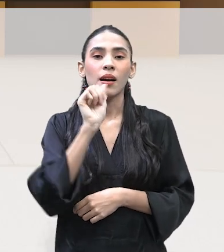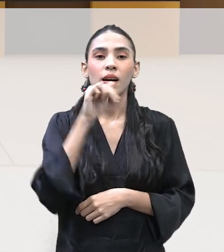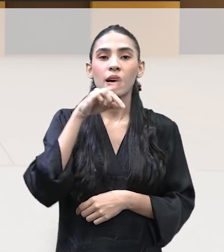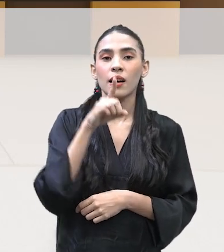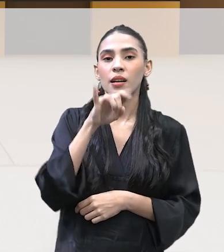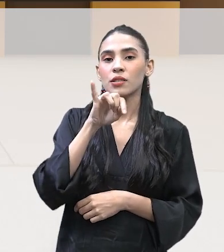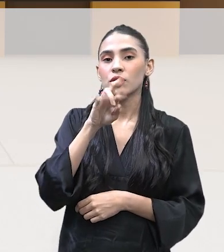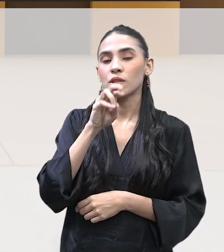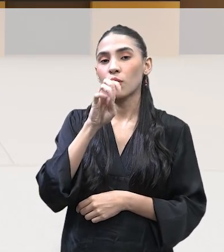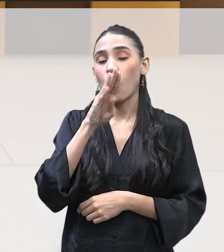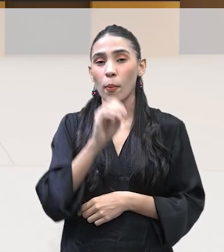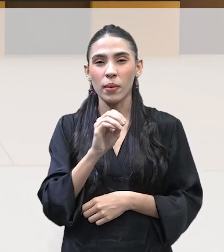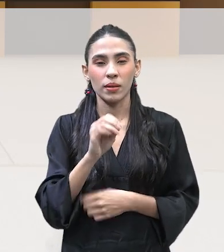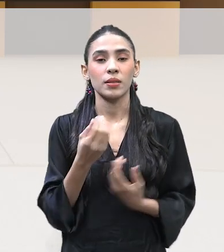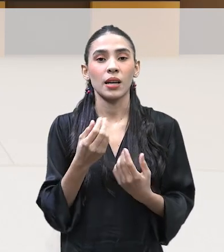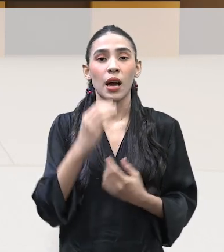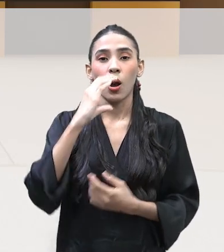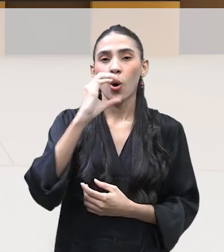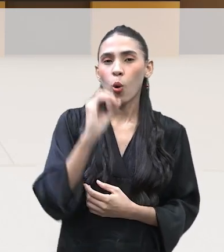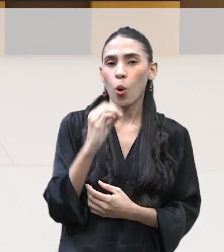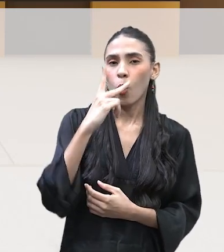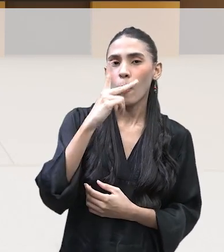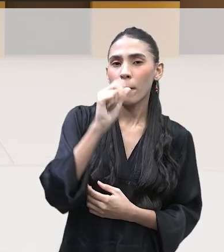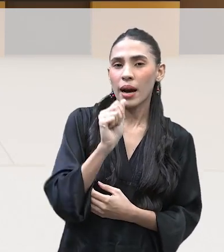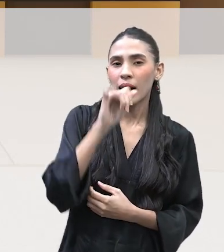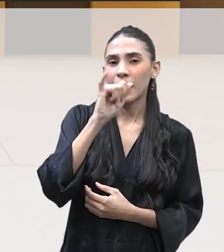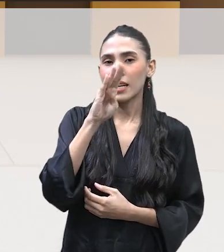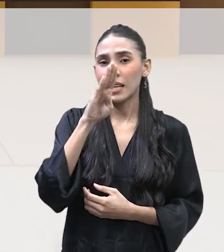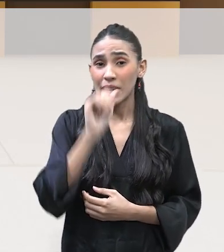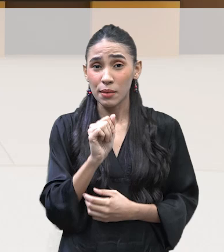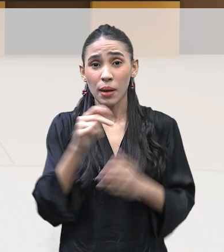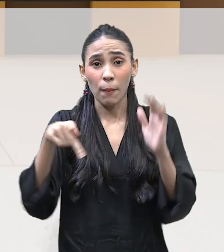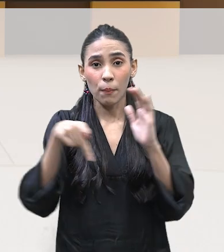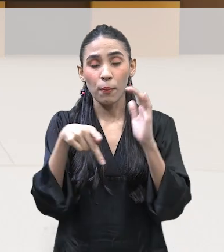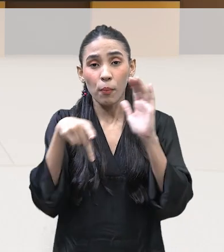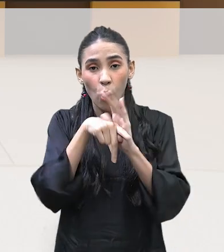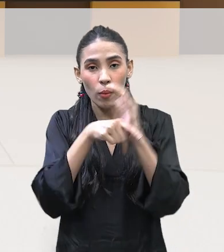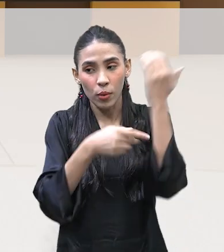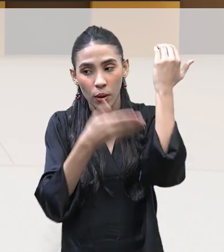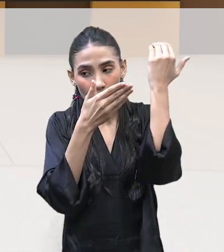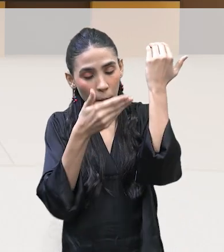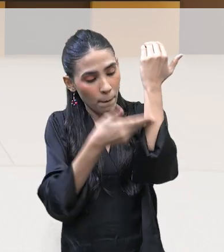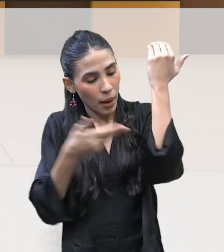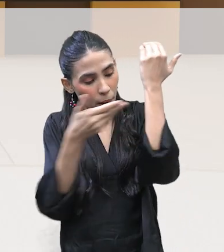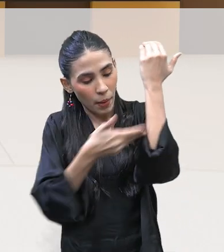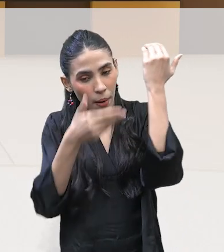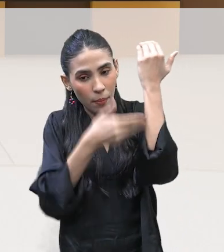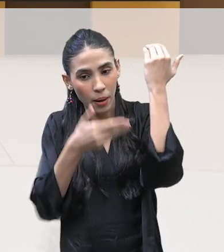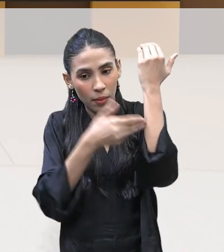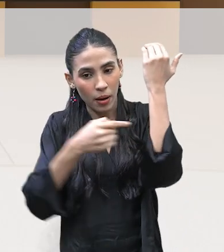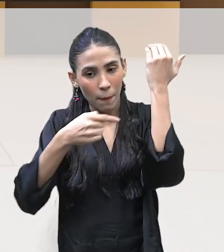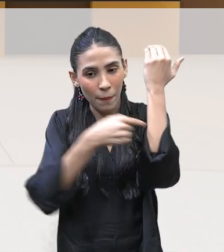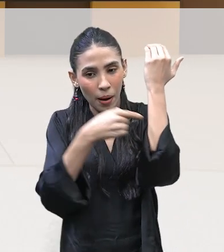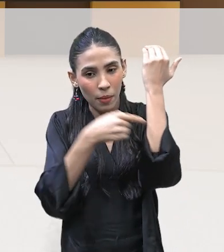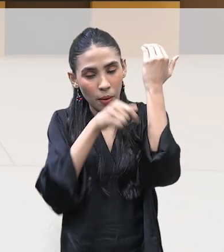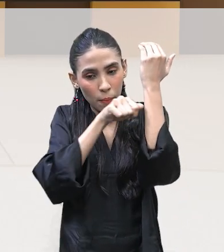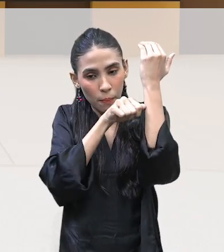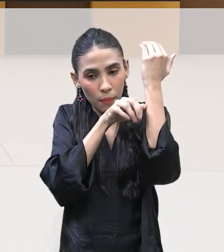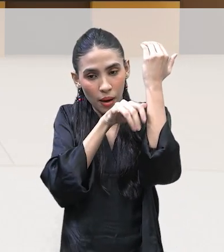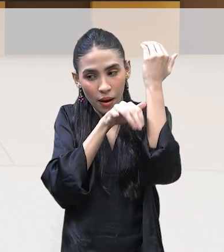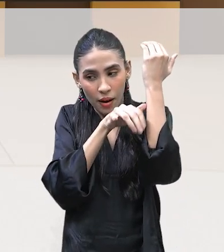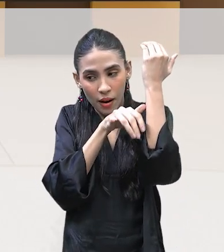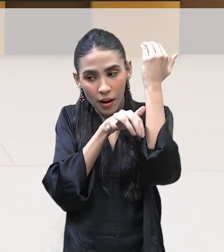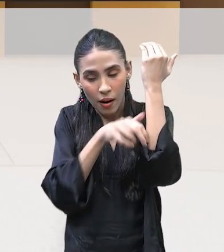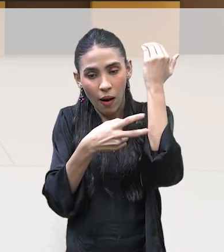Ela precisa da Copaíba. Eu não sabia, mas a Copaíba, ela é tirada do tronco. Também não sabia. É que fura. E, segundo,